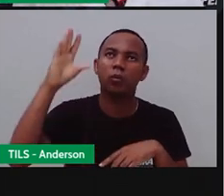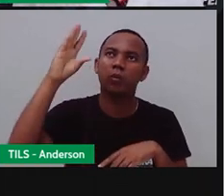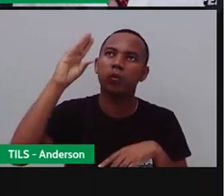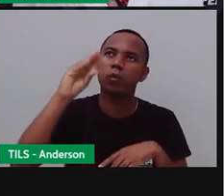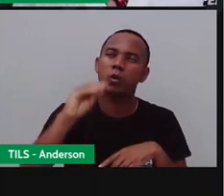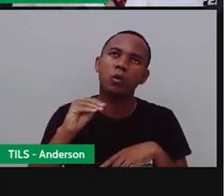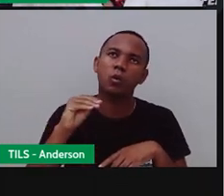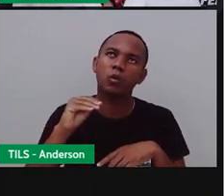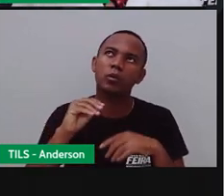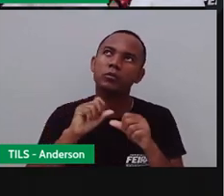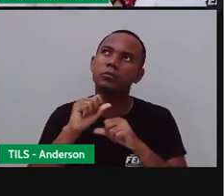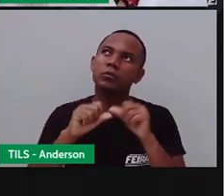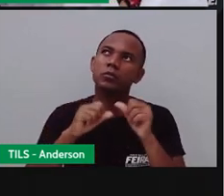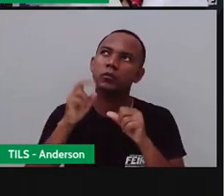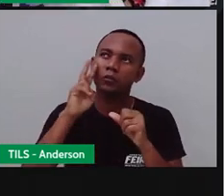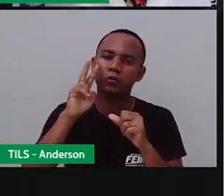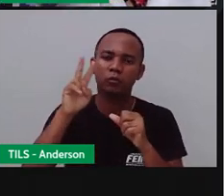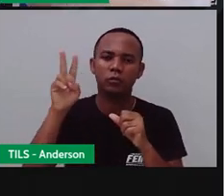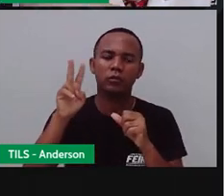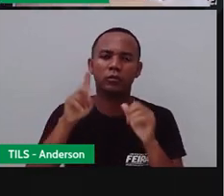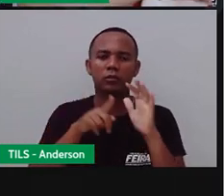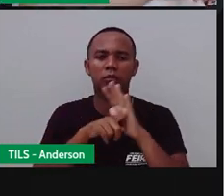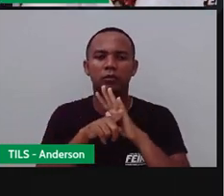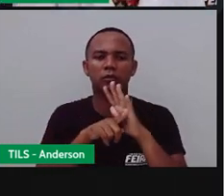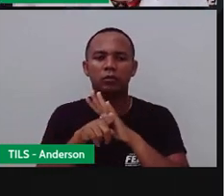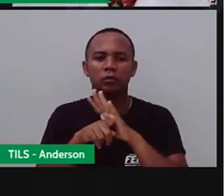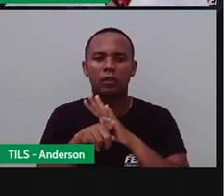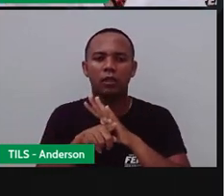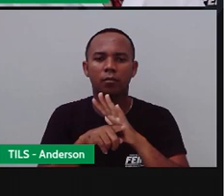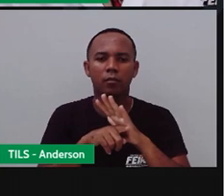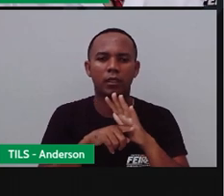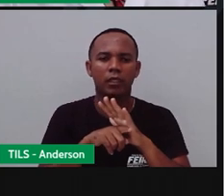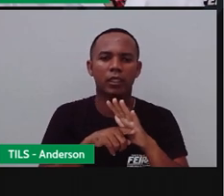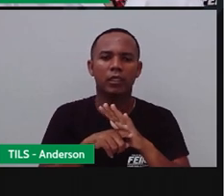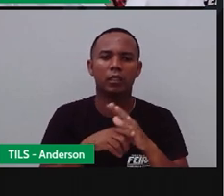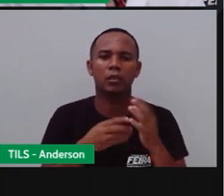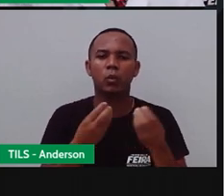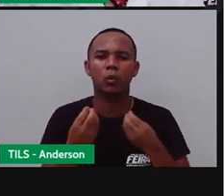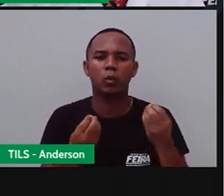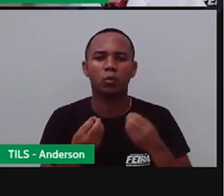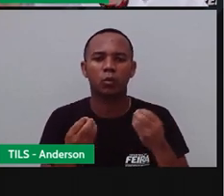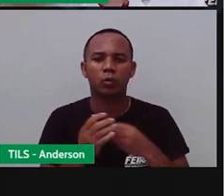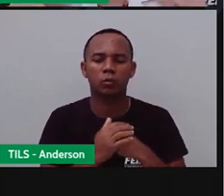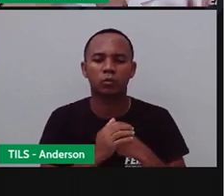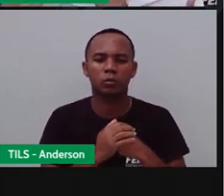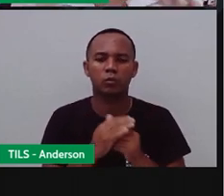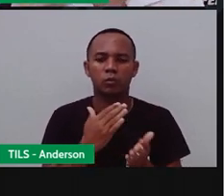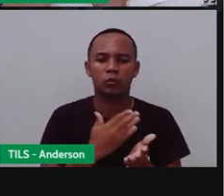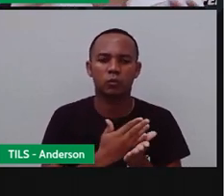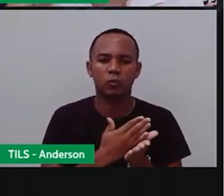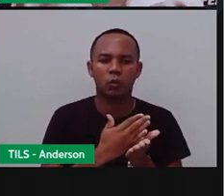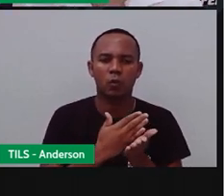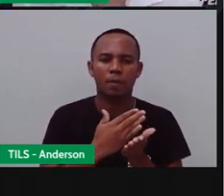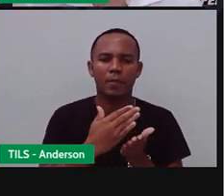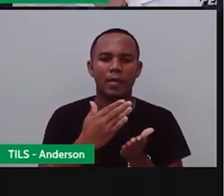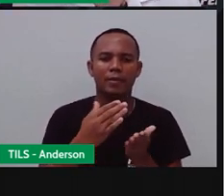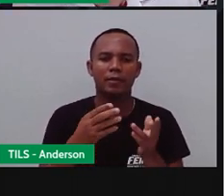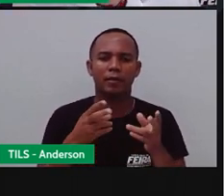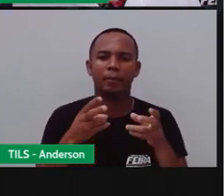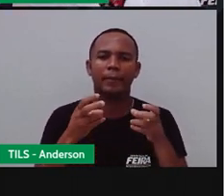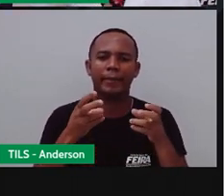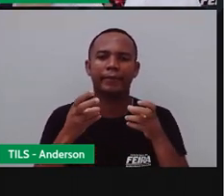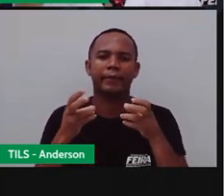vira noite. Olha, o período que ele faz isso é igual ao período daqui. Então, ele começa a perceber,